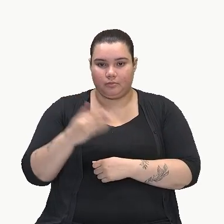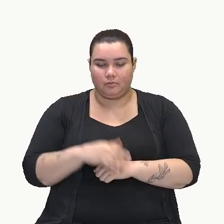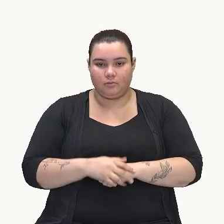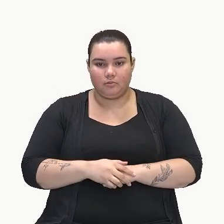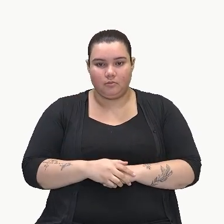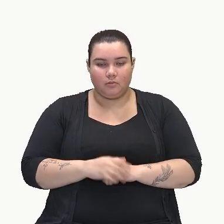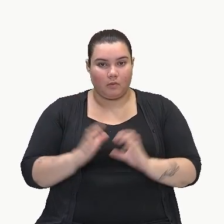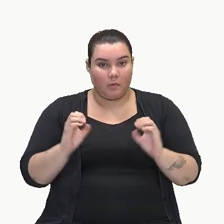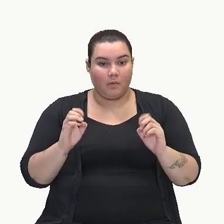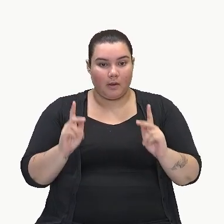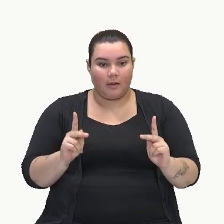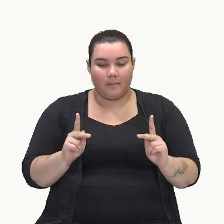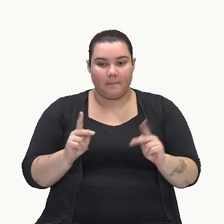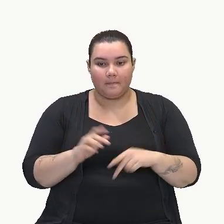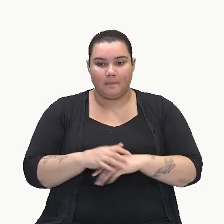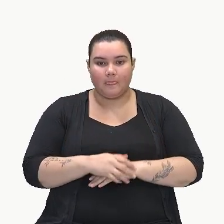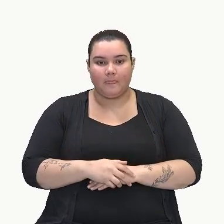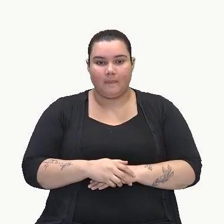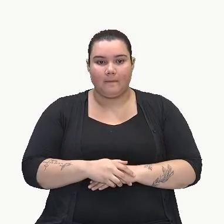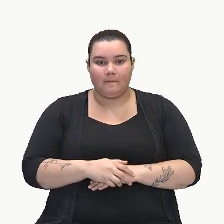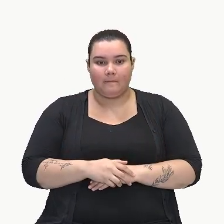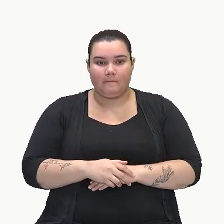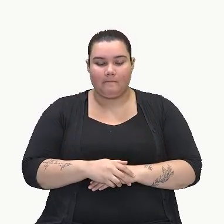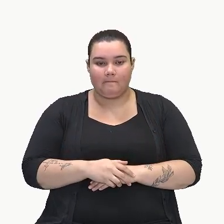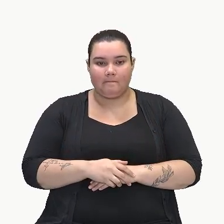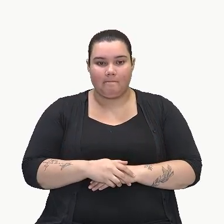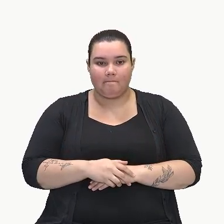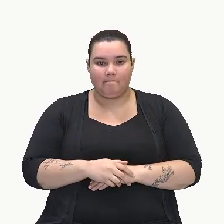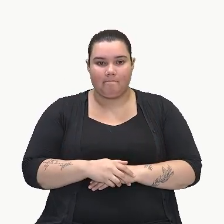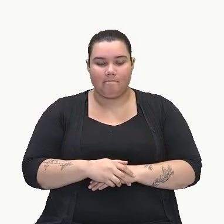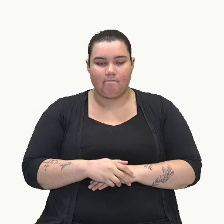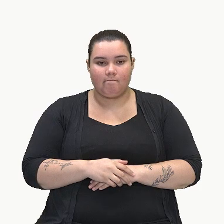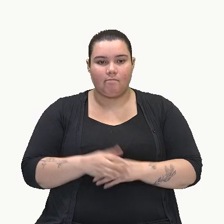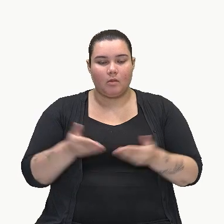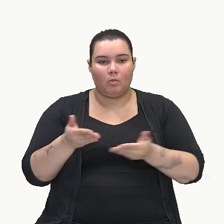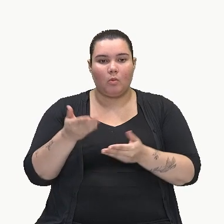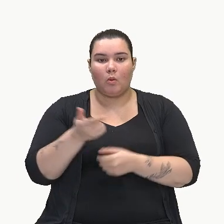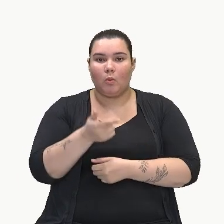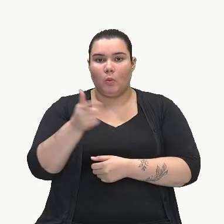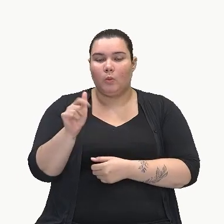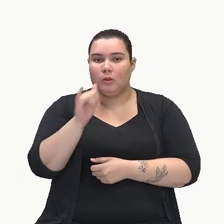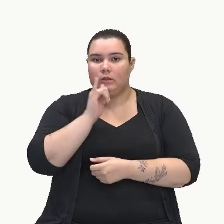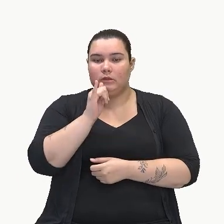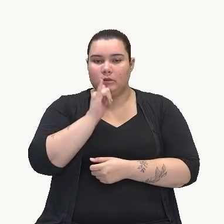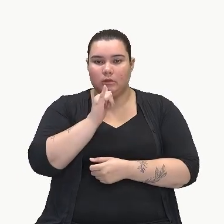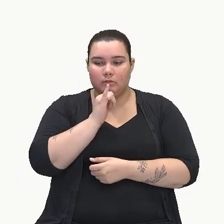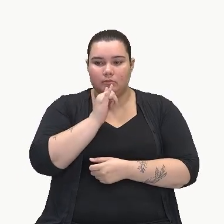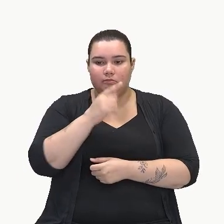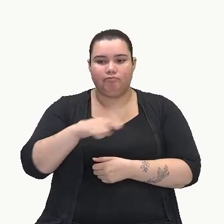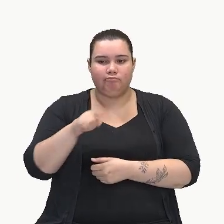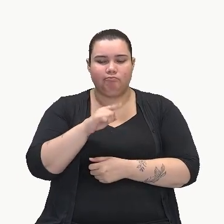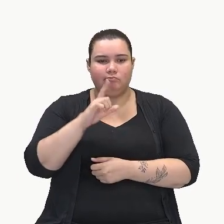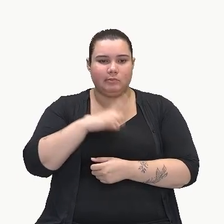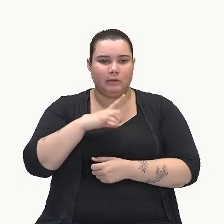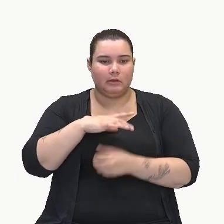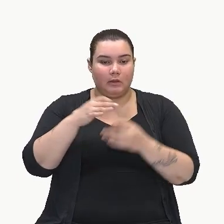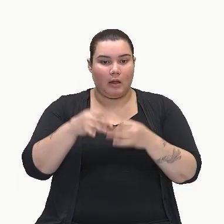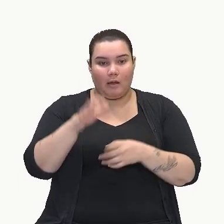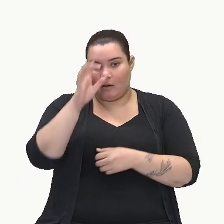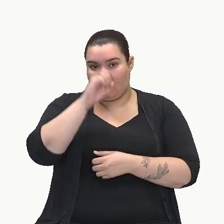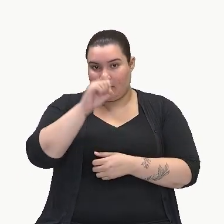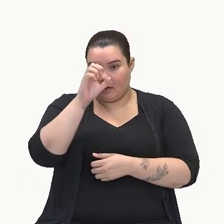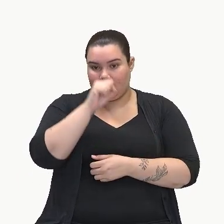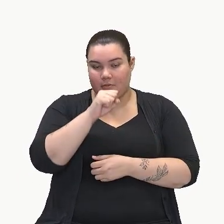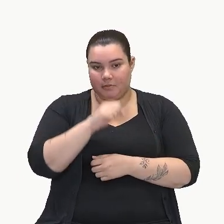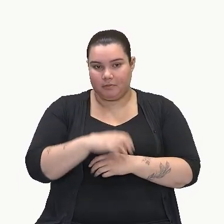Tudo bem? Então, vamos aqui ver mais um exemplo. Só pra ter certeza de que você aprendeu.